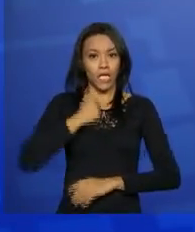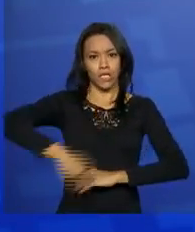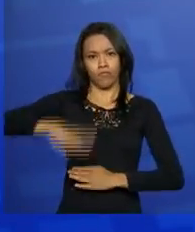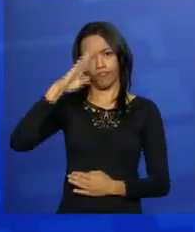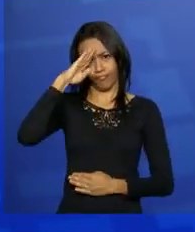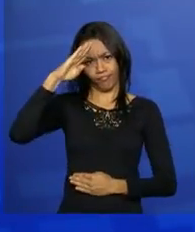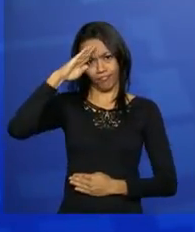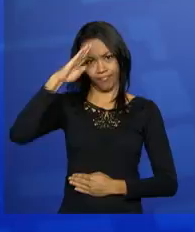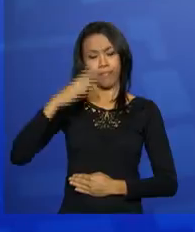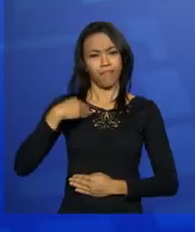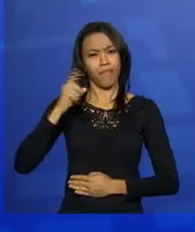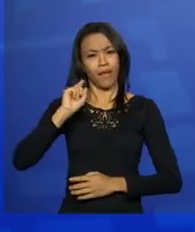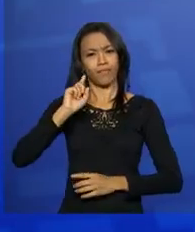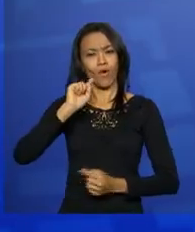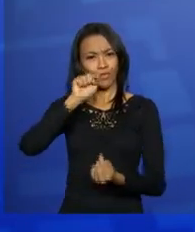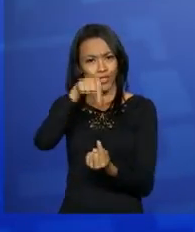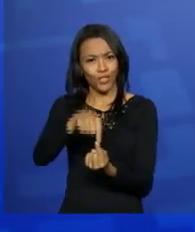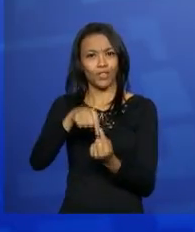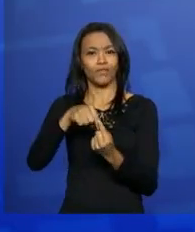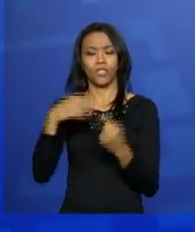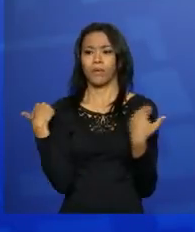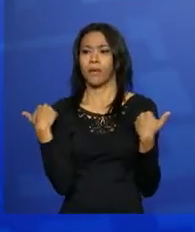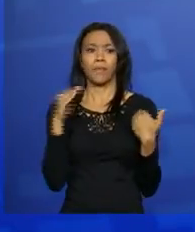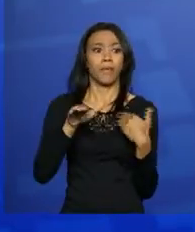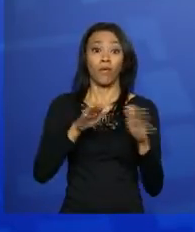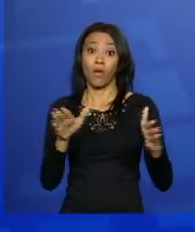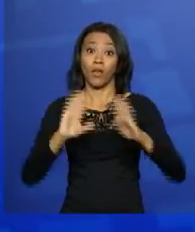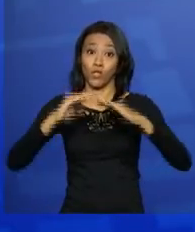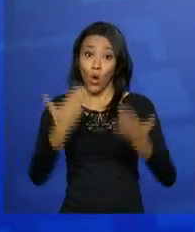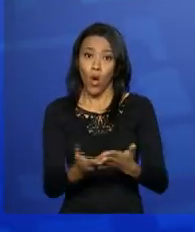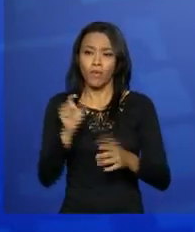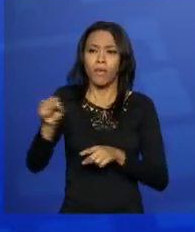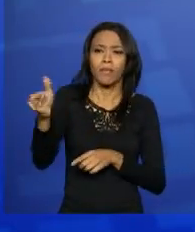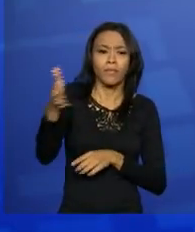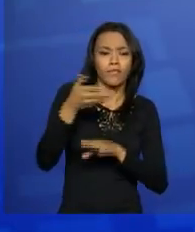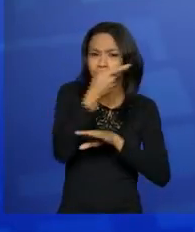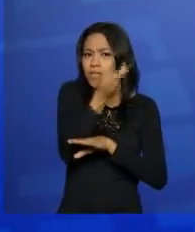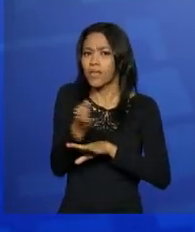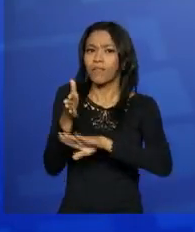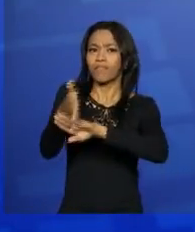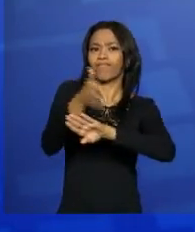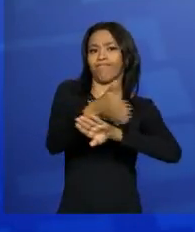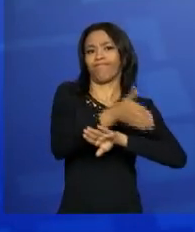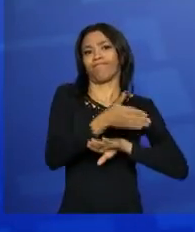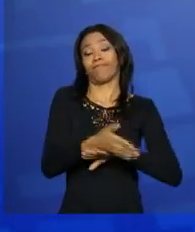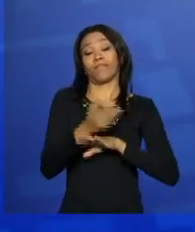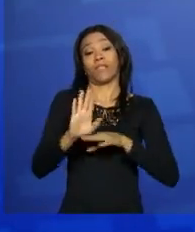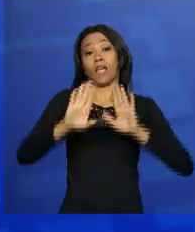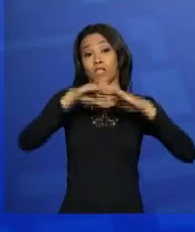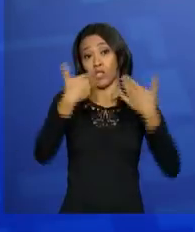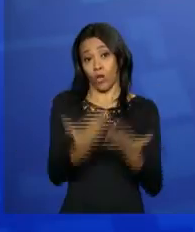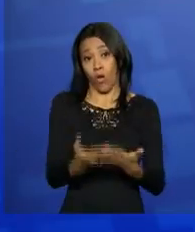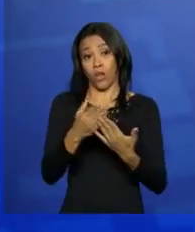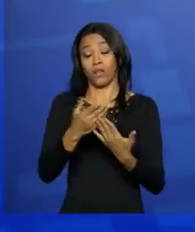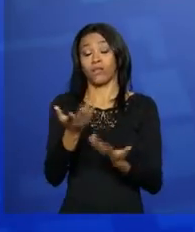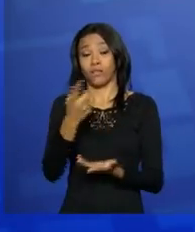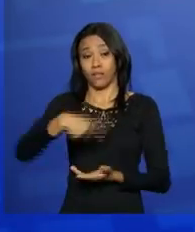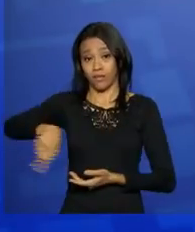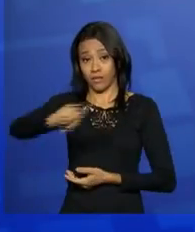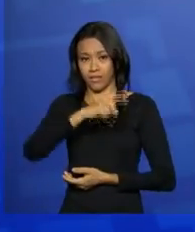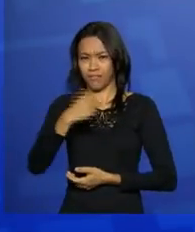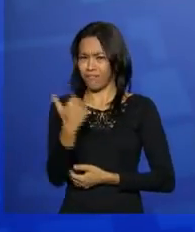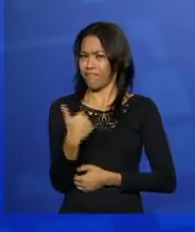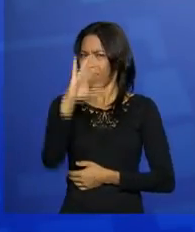destacados para essa função de mobilizar as escolas. A previsão é que só de escolas públicas sejam visitadas mais de